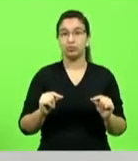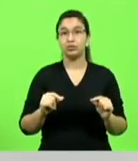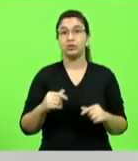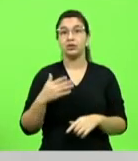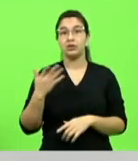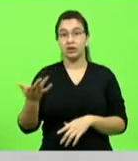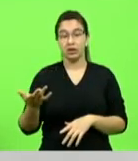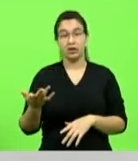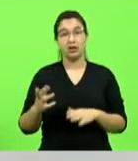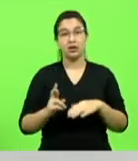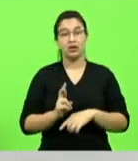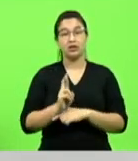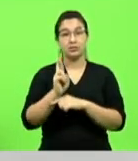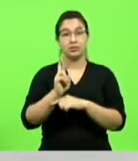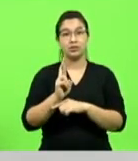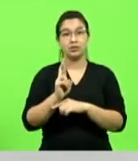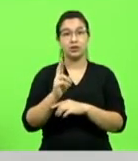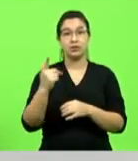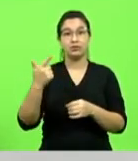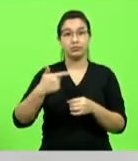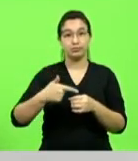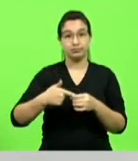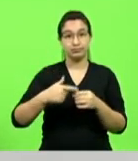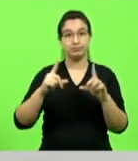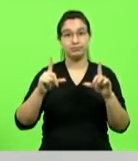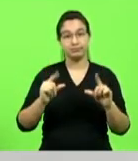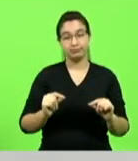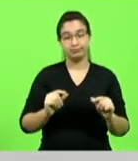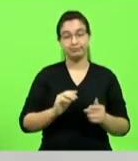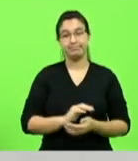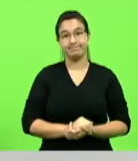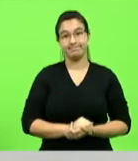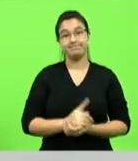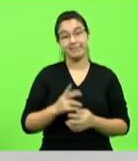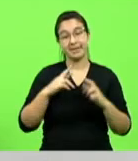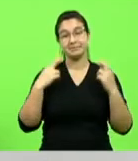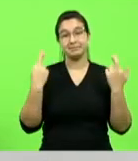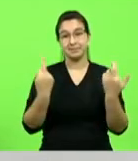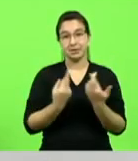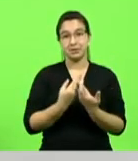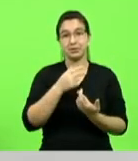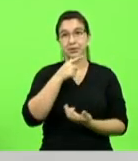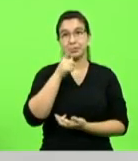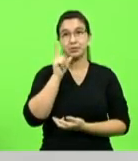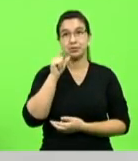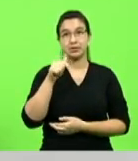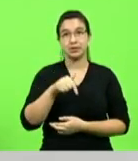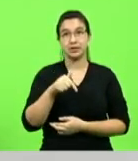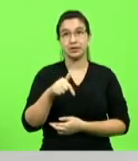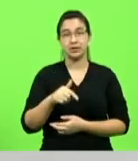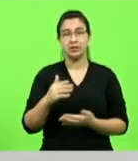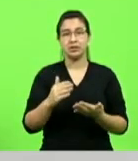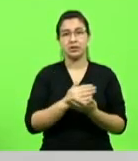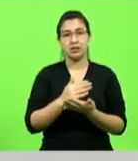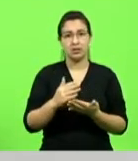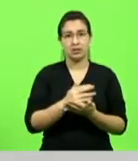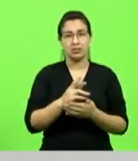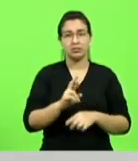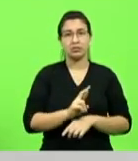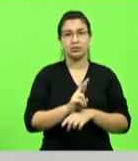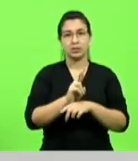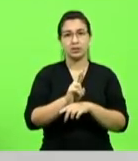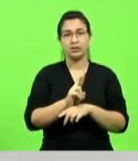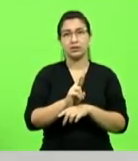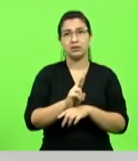equaliza essa foi a reunião ontem aqui eu não sei se algum dos representantes dos postos de